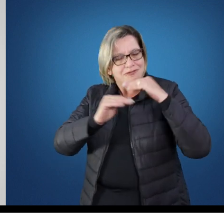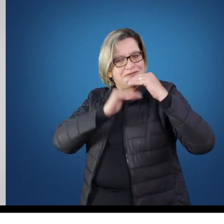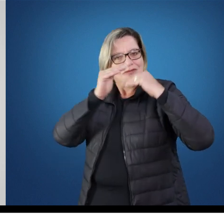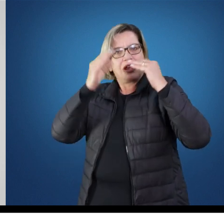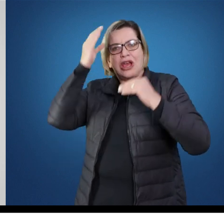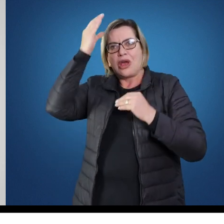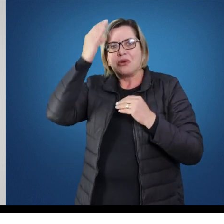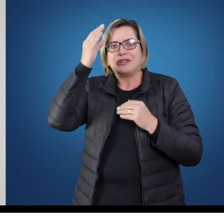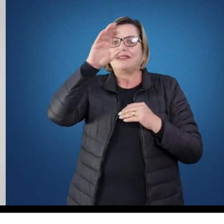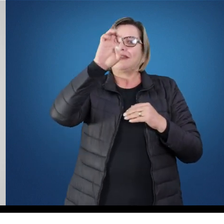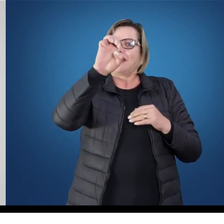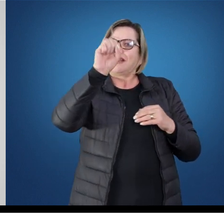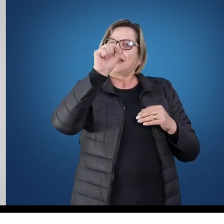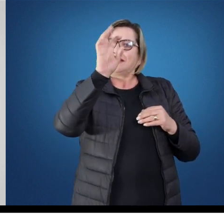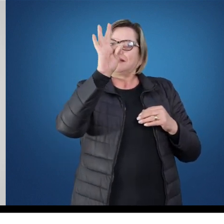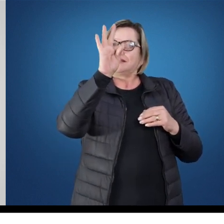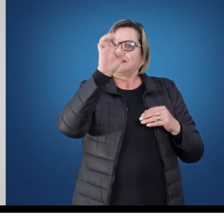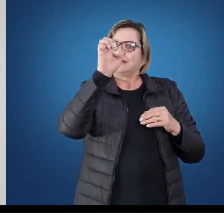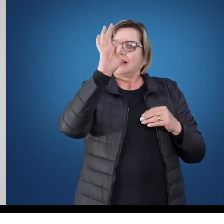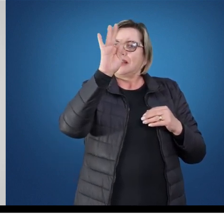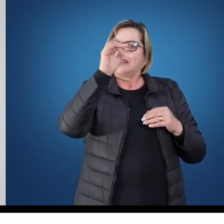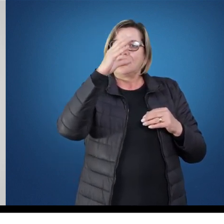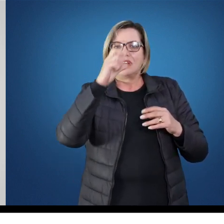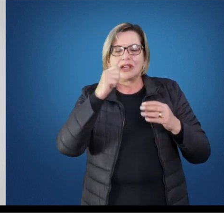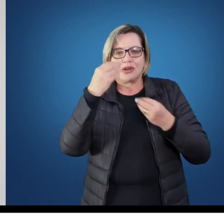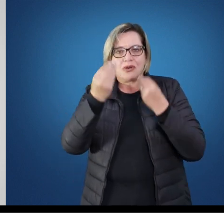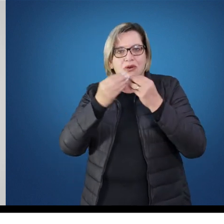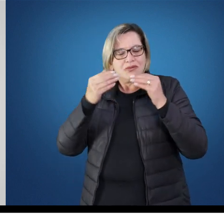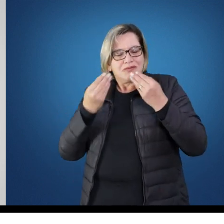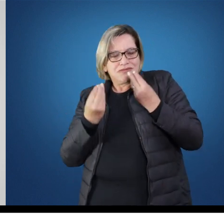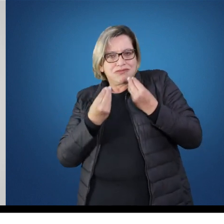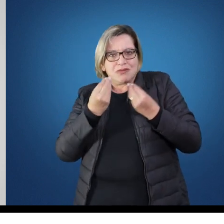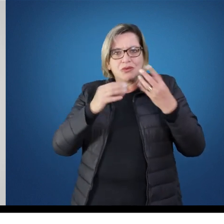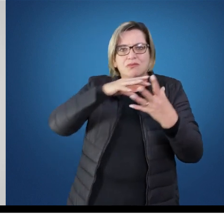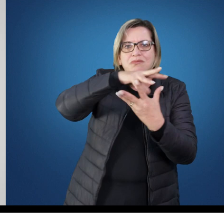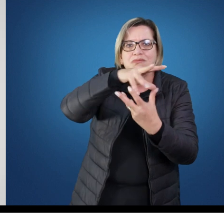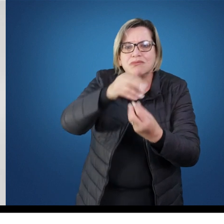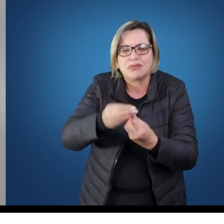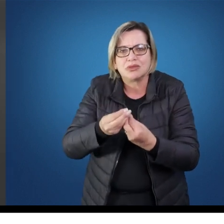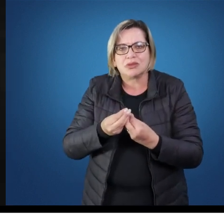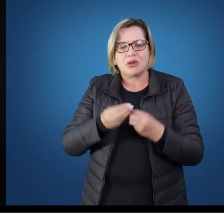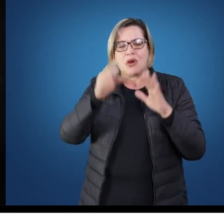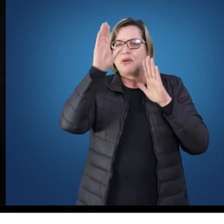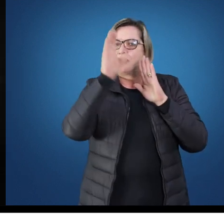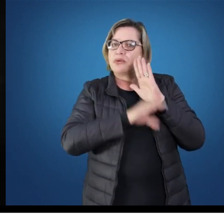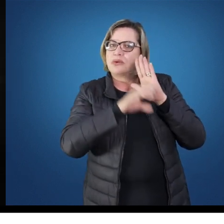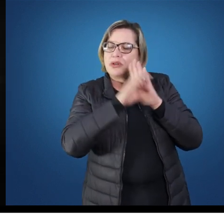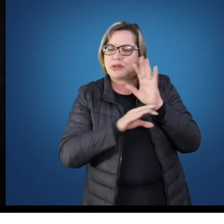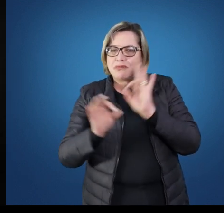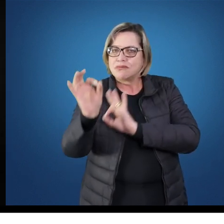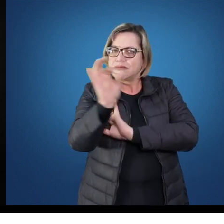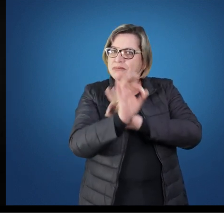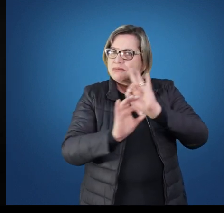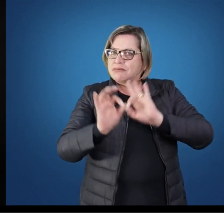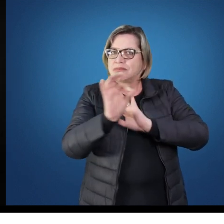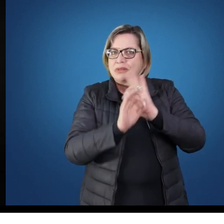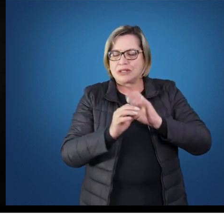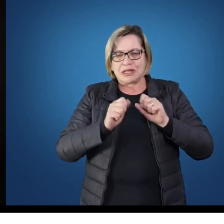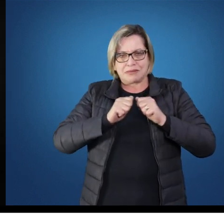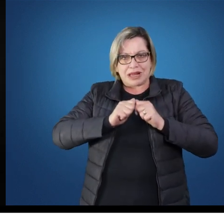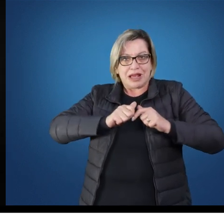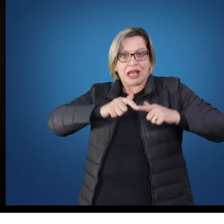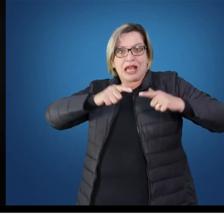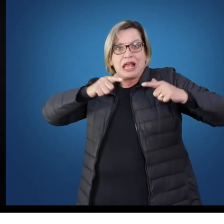consciência estética, de atitudes mais harmoniosas e equilibradas perante o mundo. O currículo é estruturado de